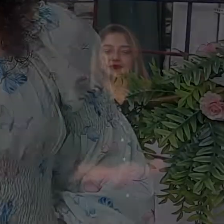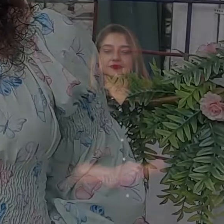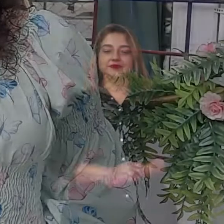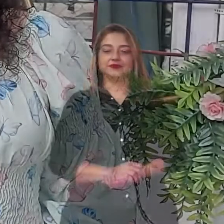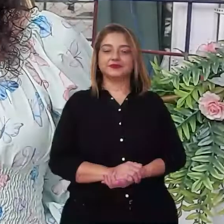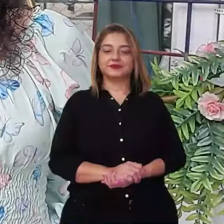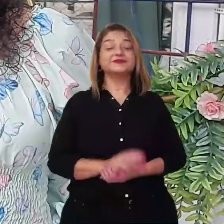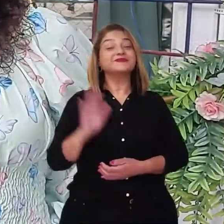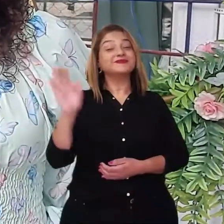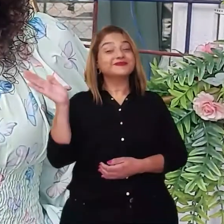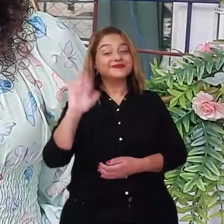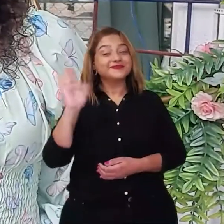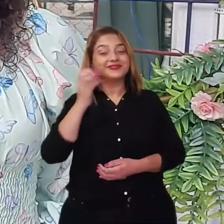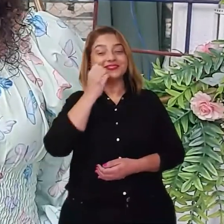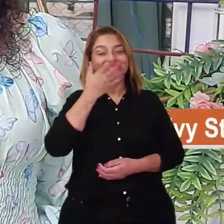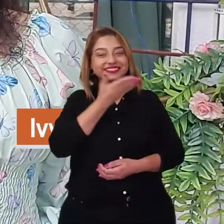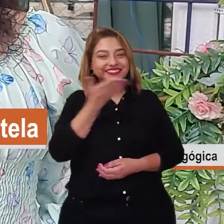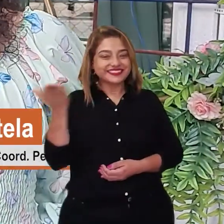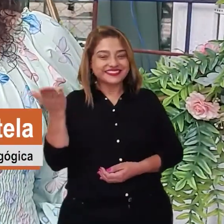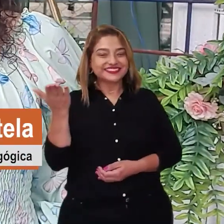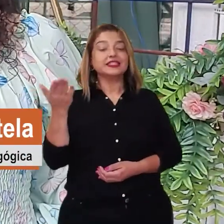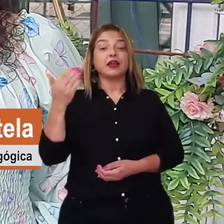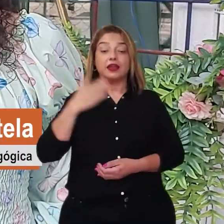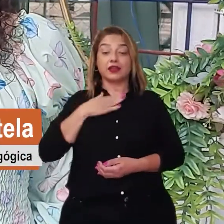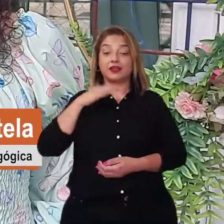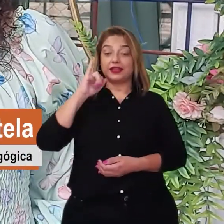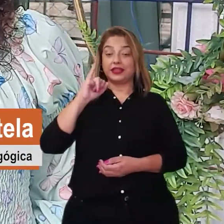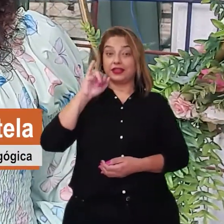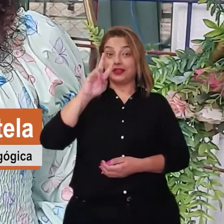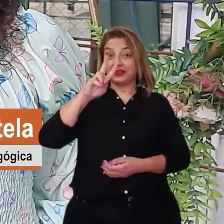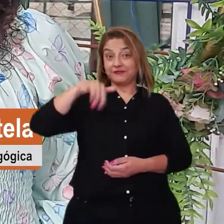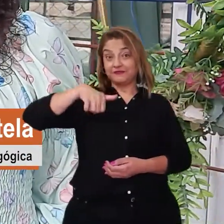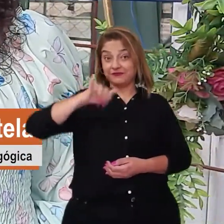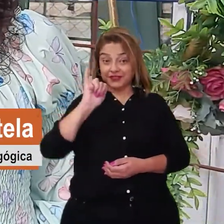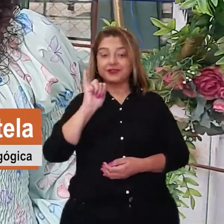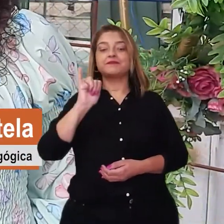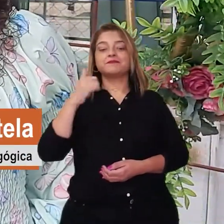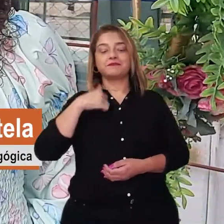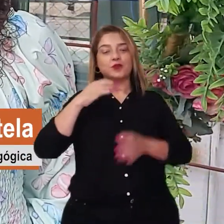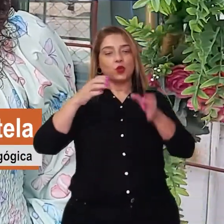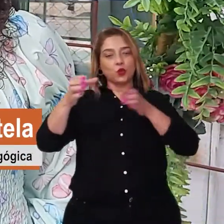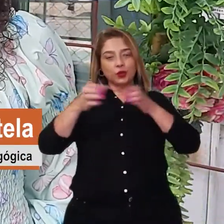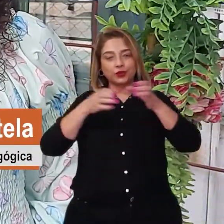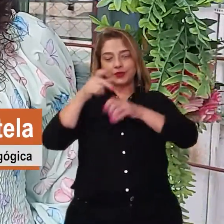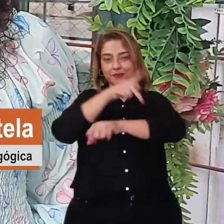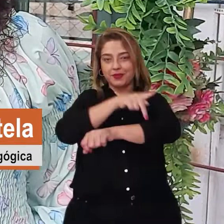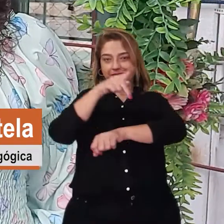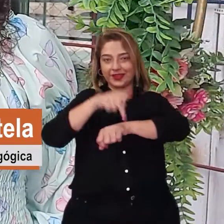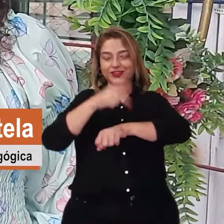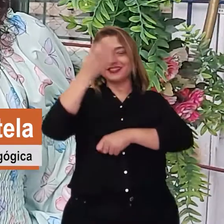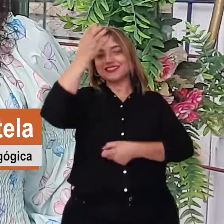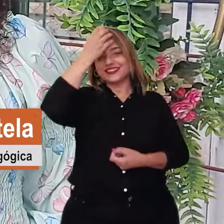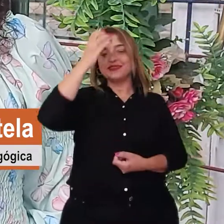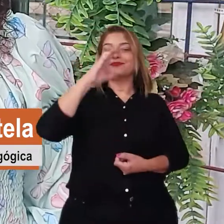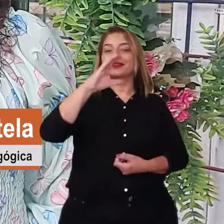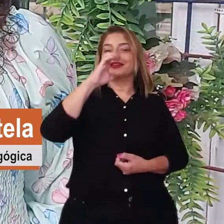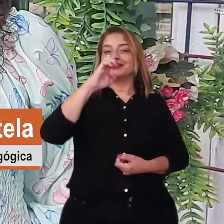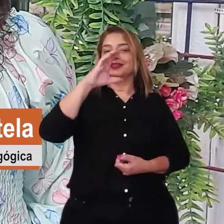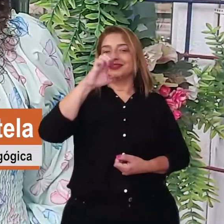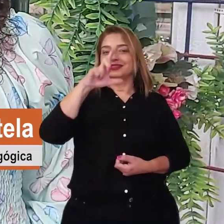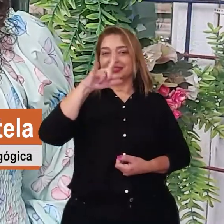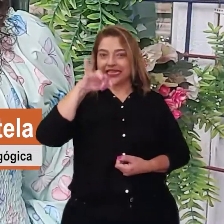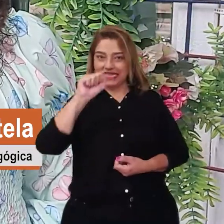Olá, tudo bem? Eu sou Ivi Estela, coordenadora pedagógica no CEMEI Cecília Meirelles.